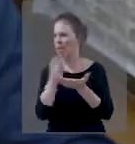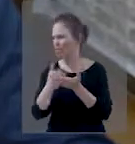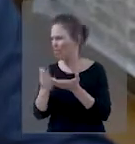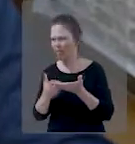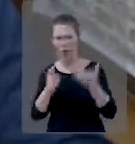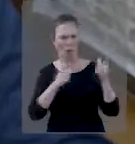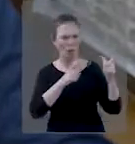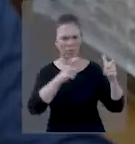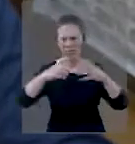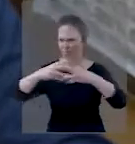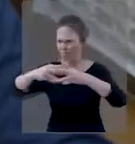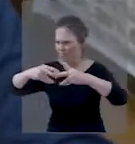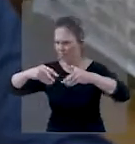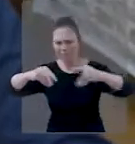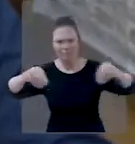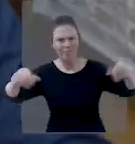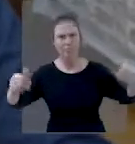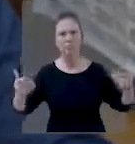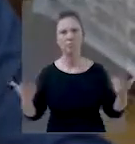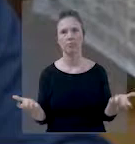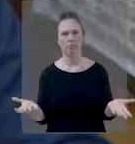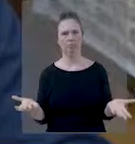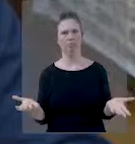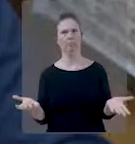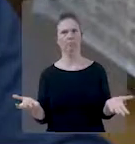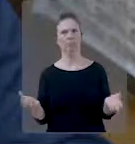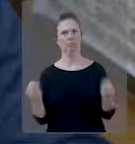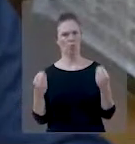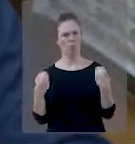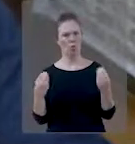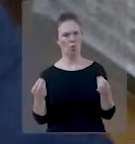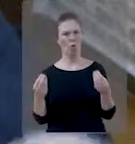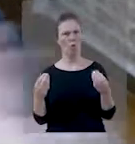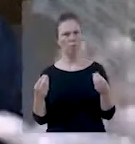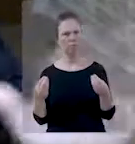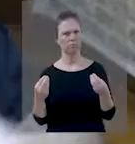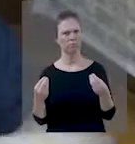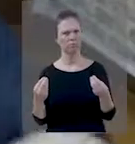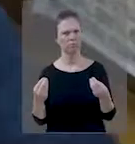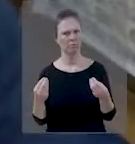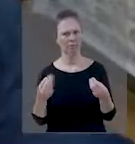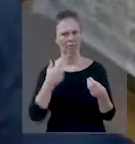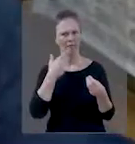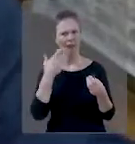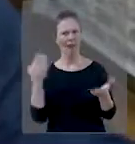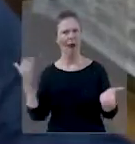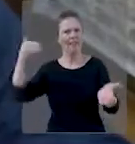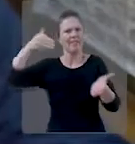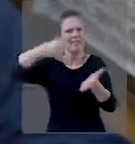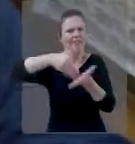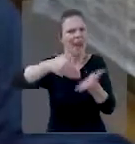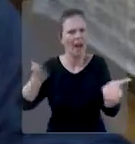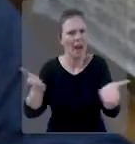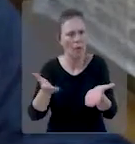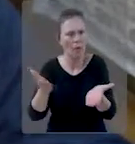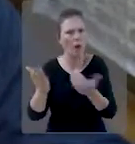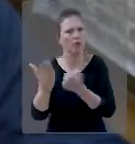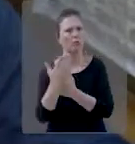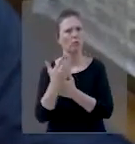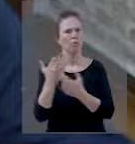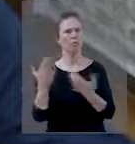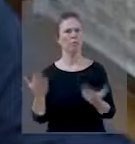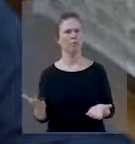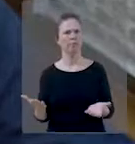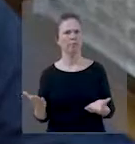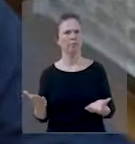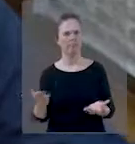eles perderam um monte de cidades e um monte de terra. E até ali Deus ajudou eles. Não, calma peraí. Ah tá. E aí e